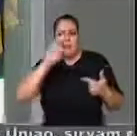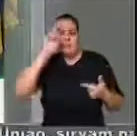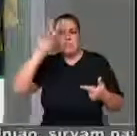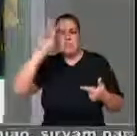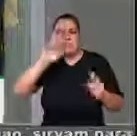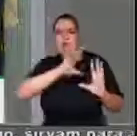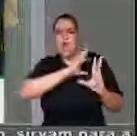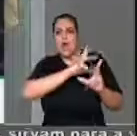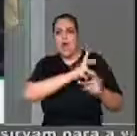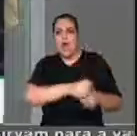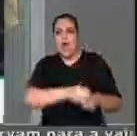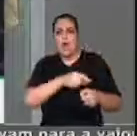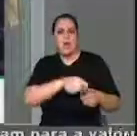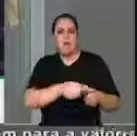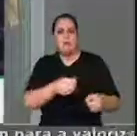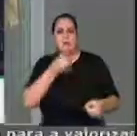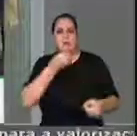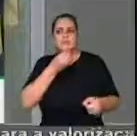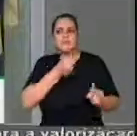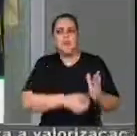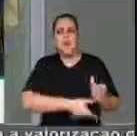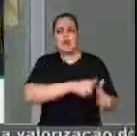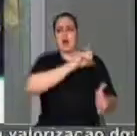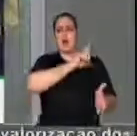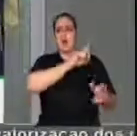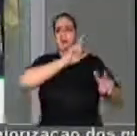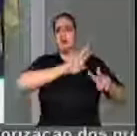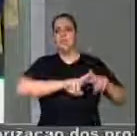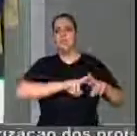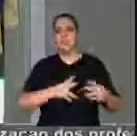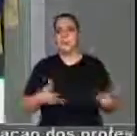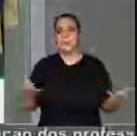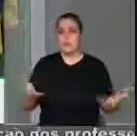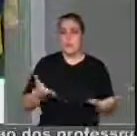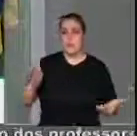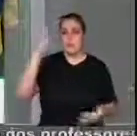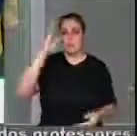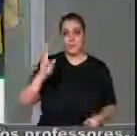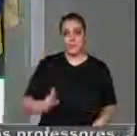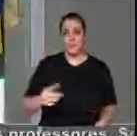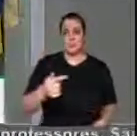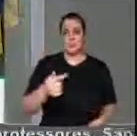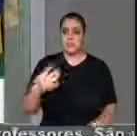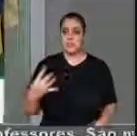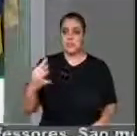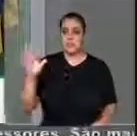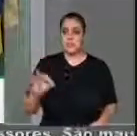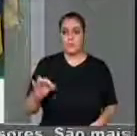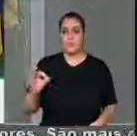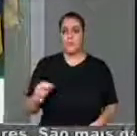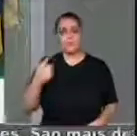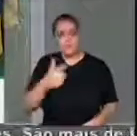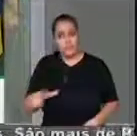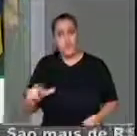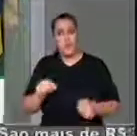reincidência no Brasil é de 74%. Ou seja, todo mundo que